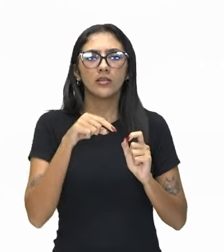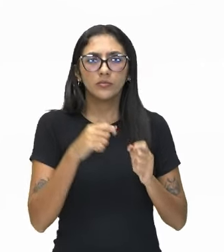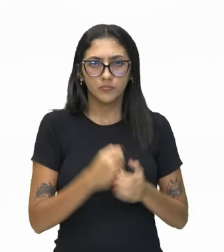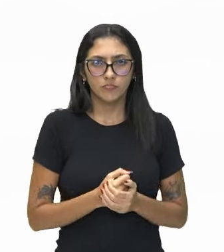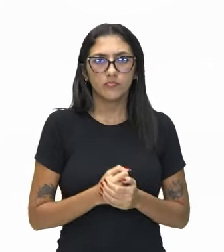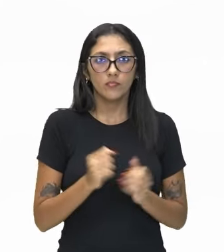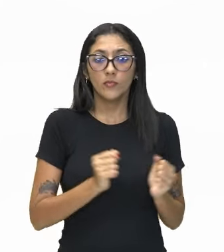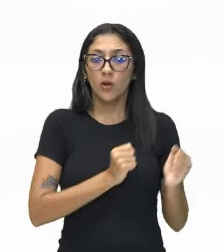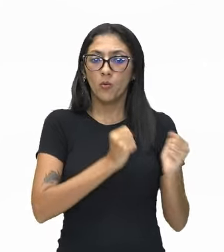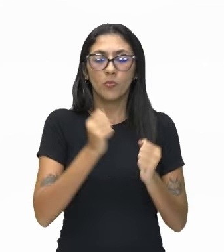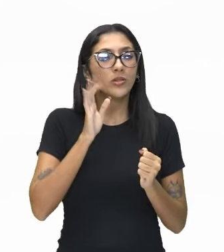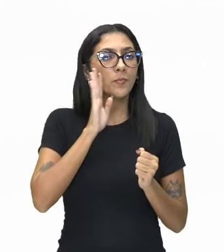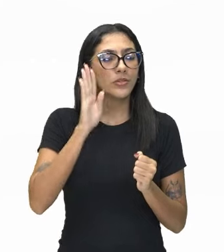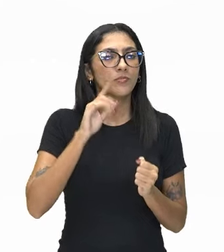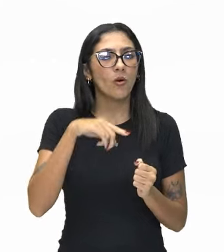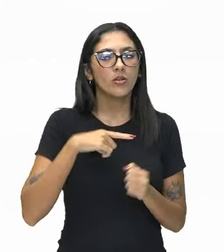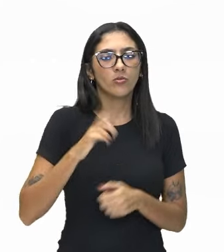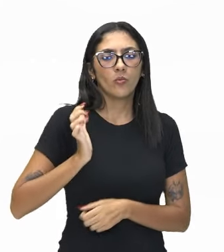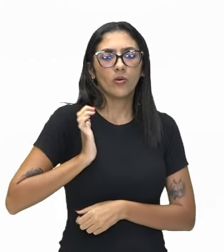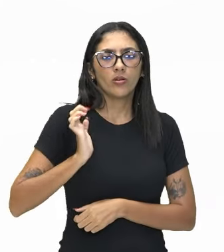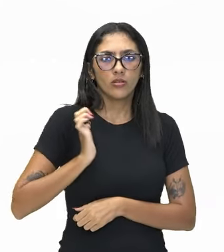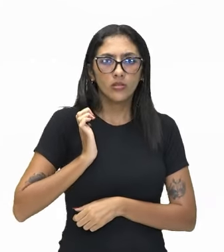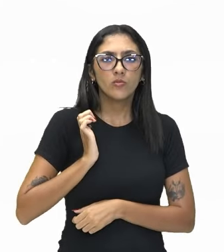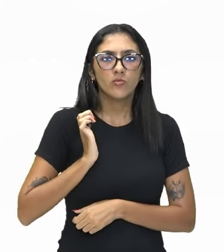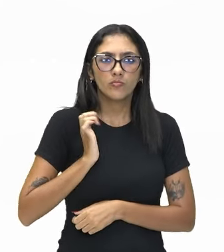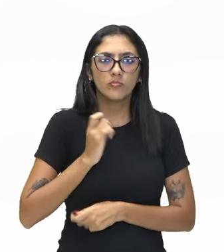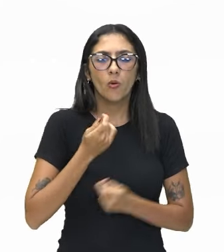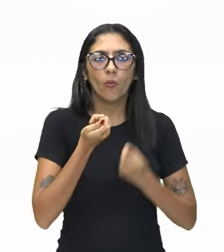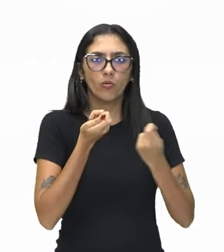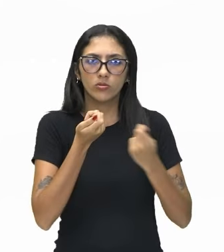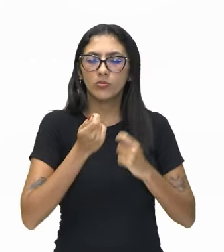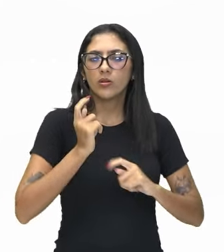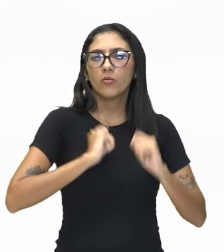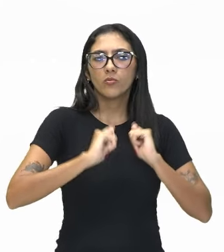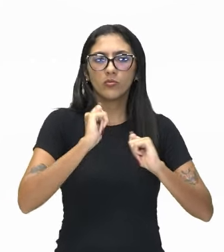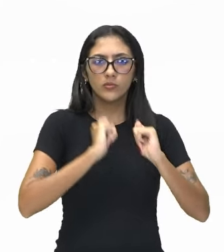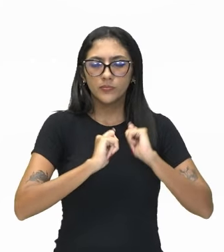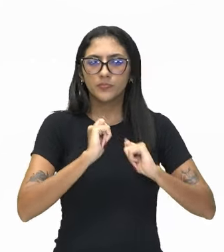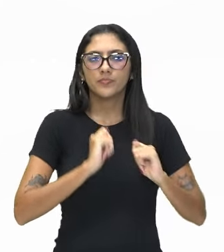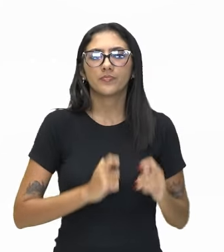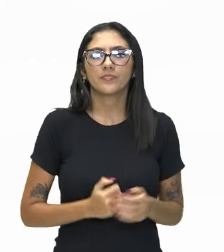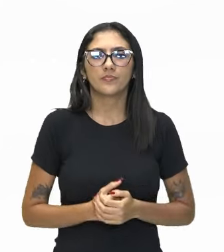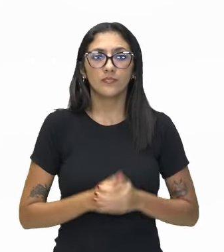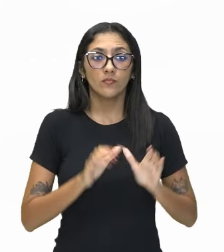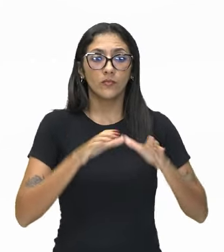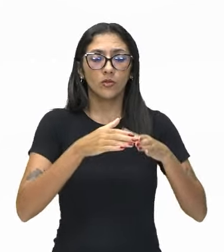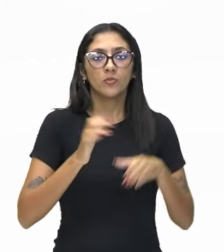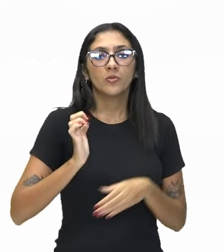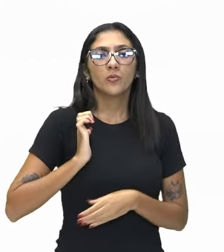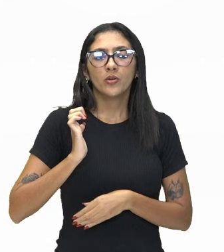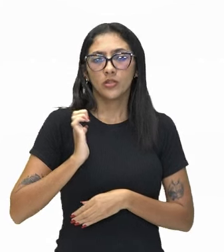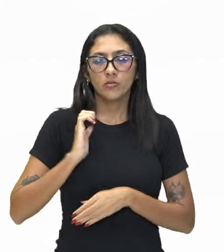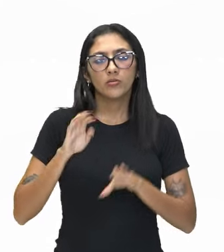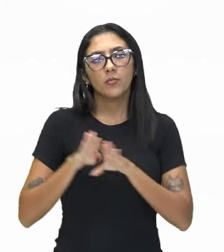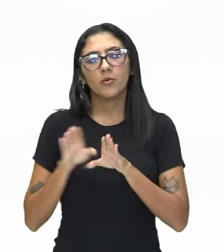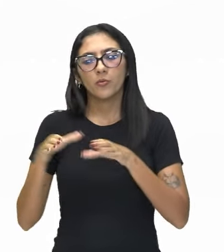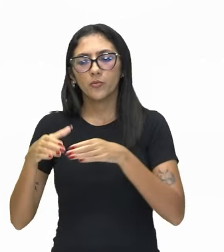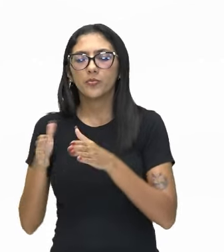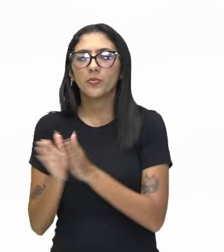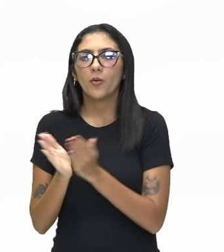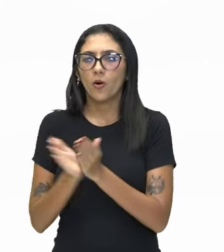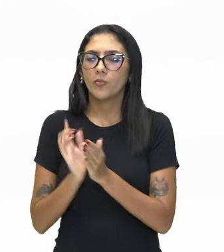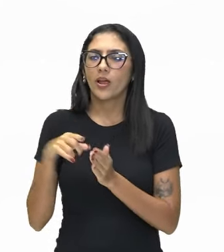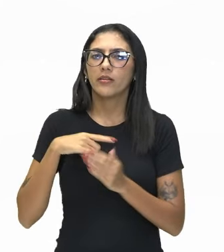realmente o poder financeiro, economicamente. E aí ele fala aqui, os ricos e os pobres. Ele faz essa